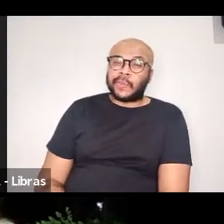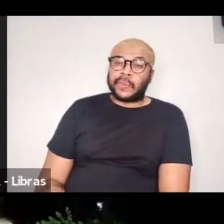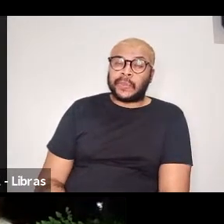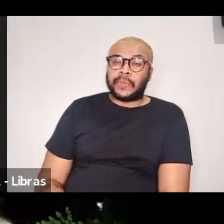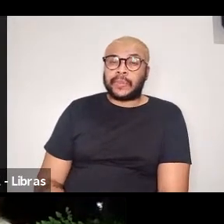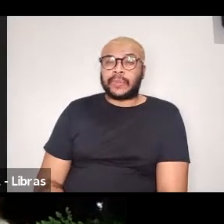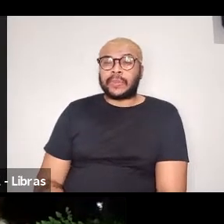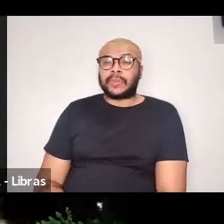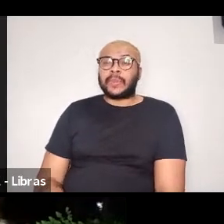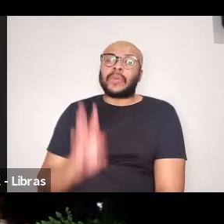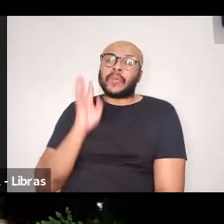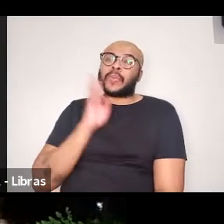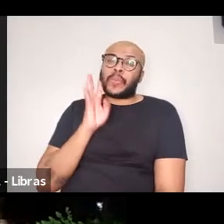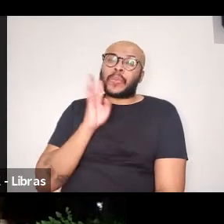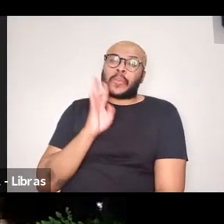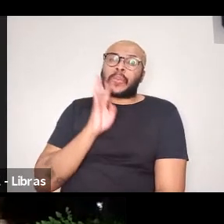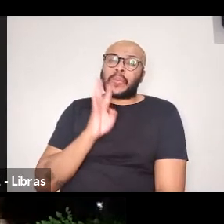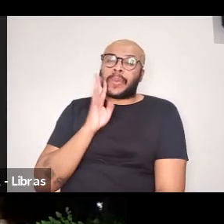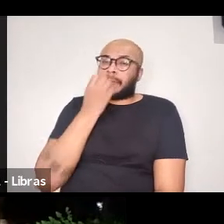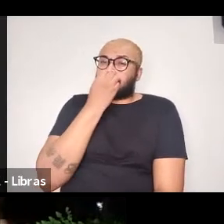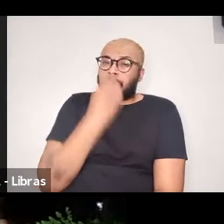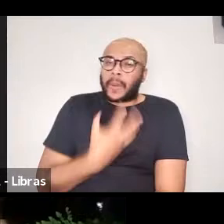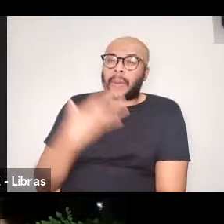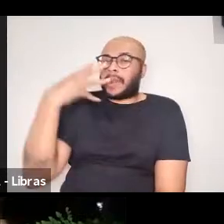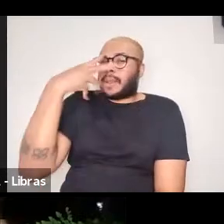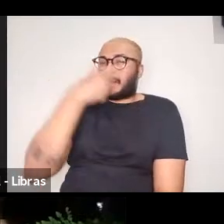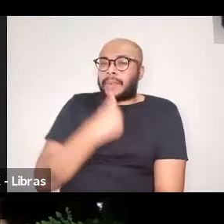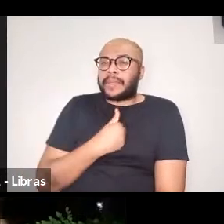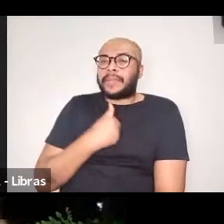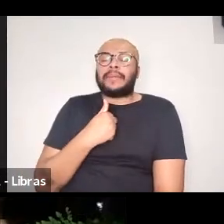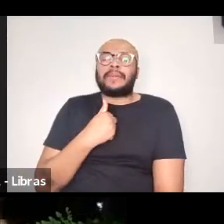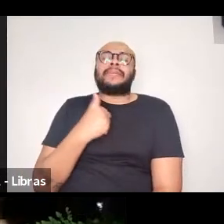bonita, que é